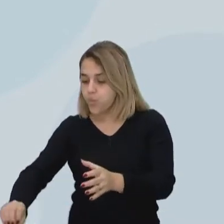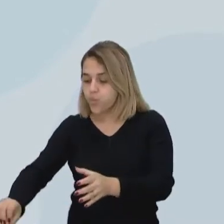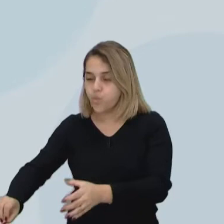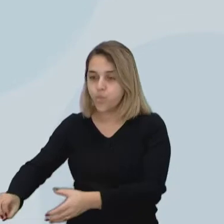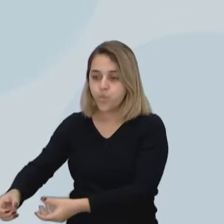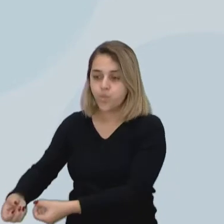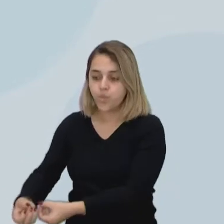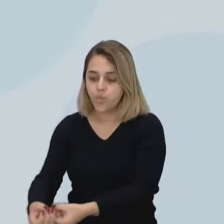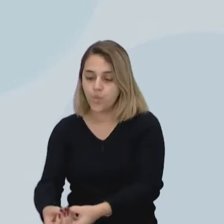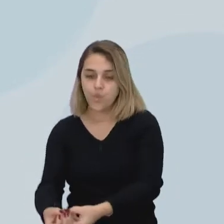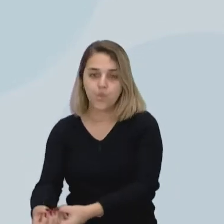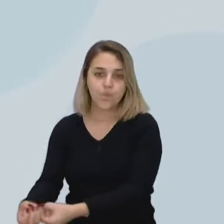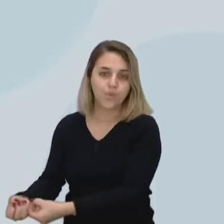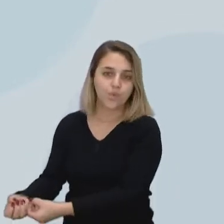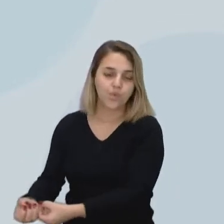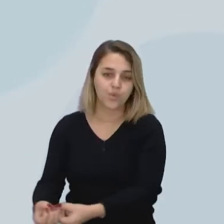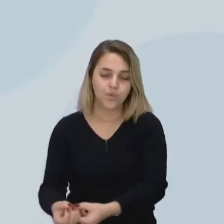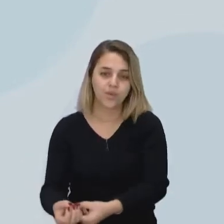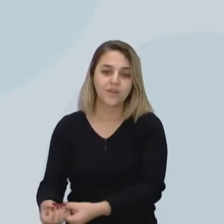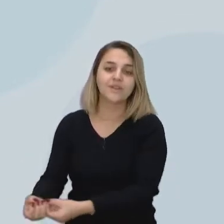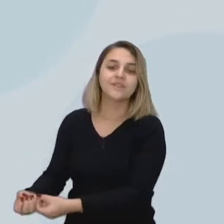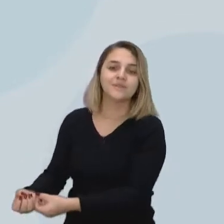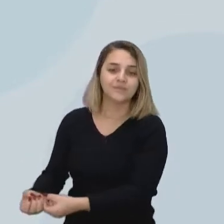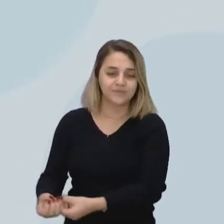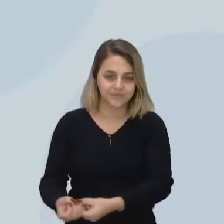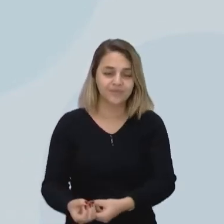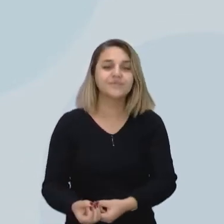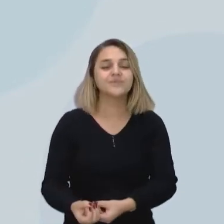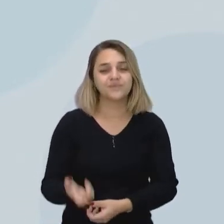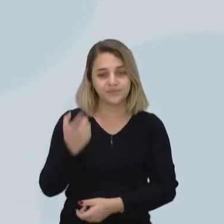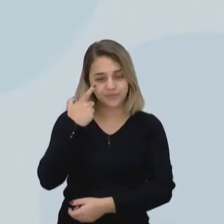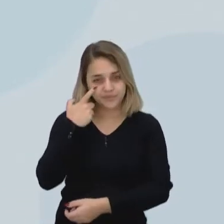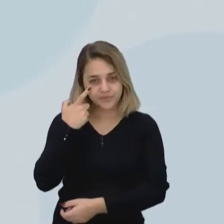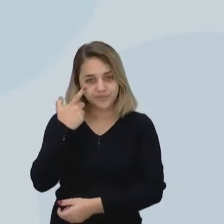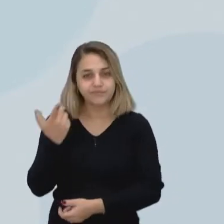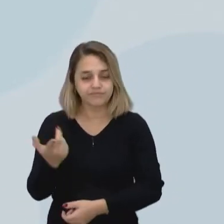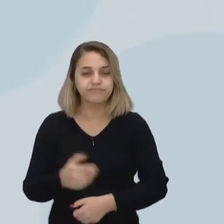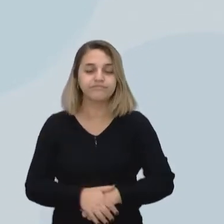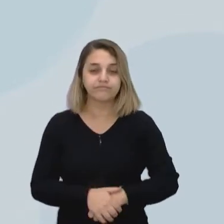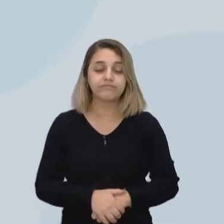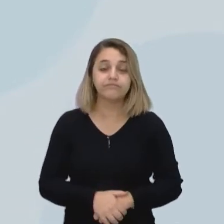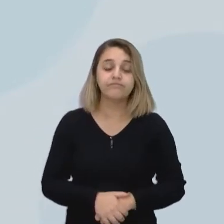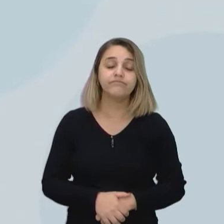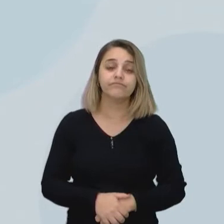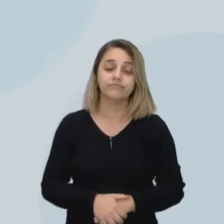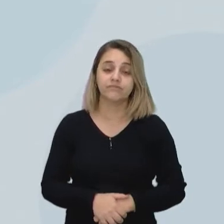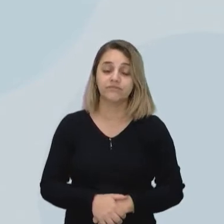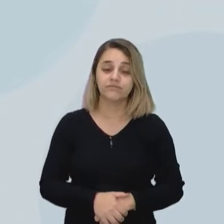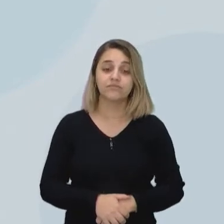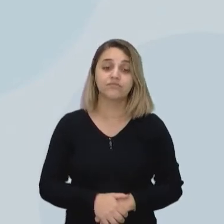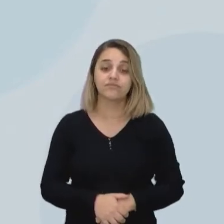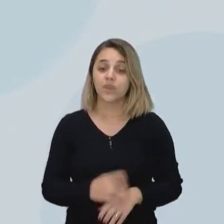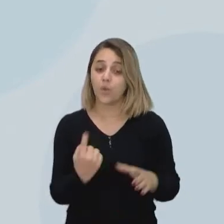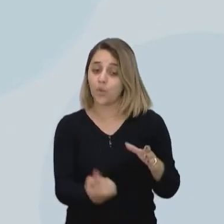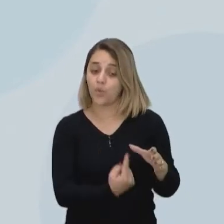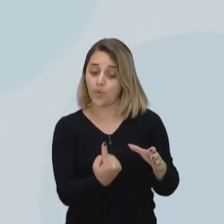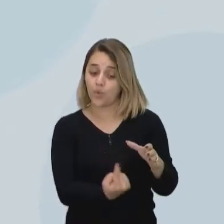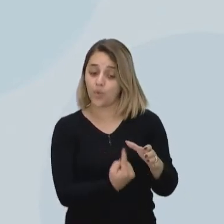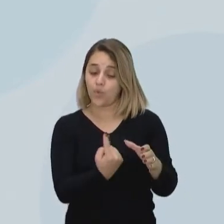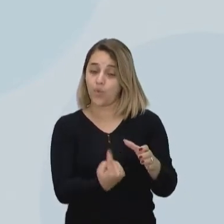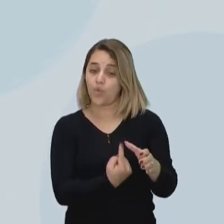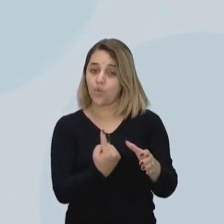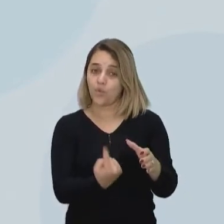objeto ali contendo a água que foi retirada da água da máquina de lavar e aí você pode estar